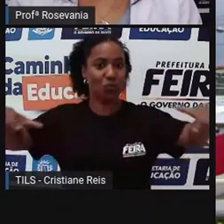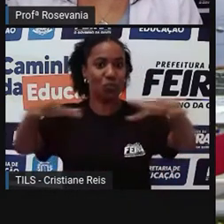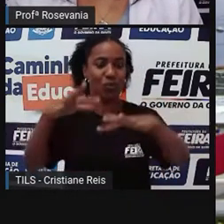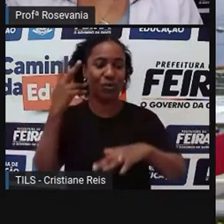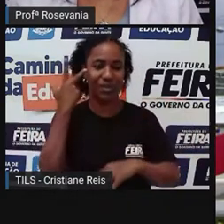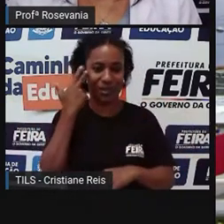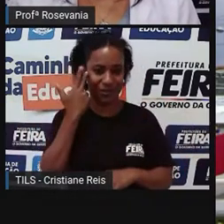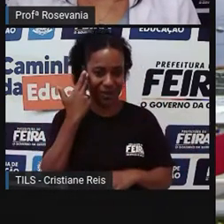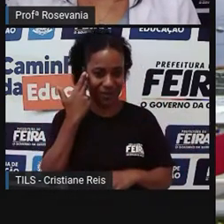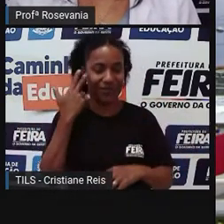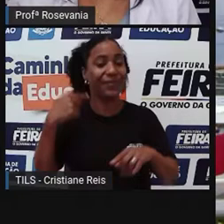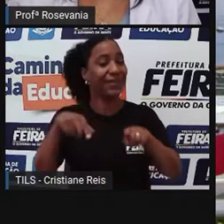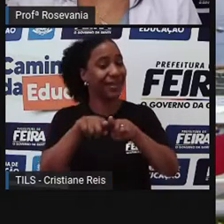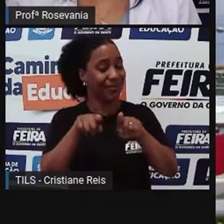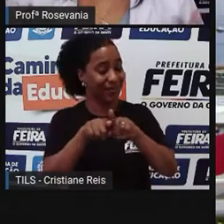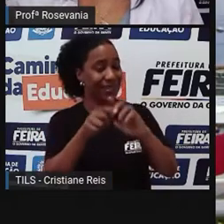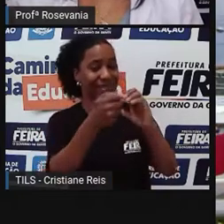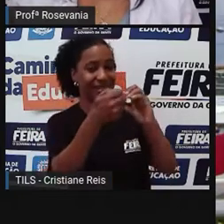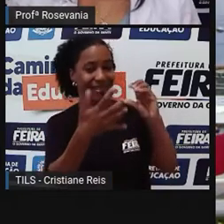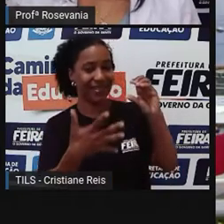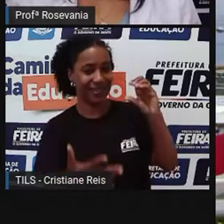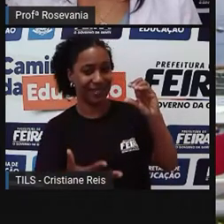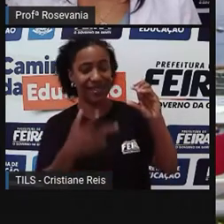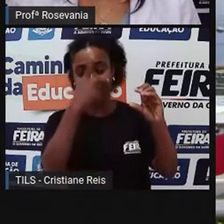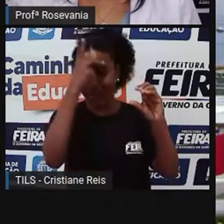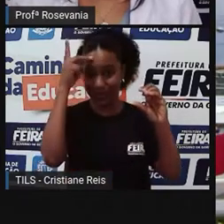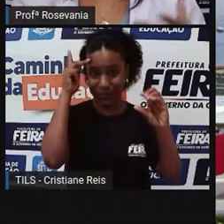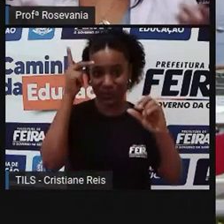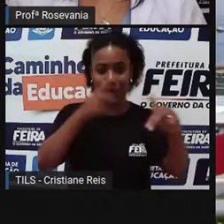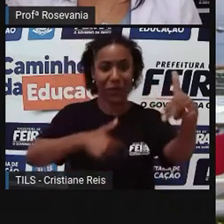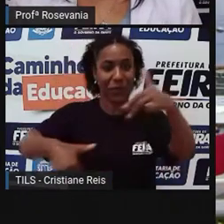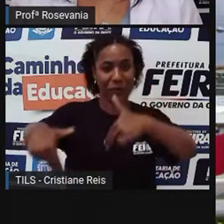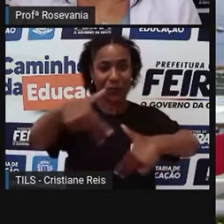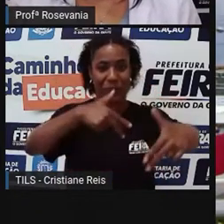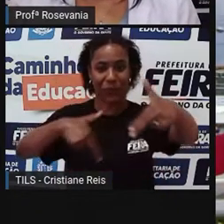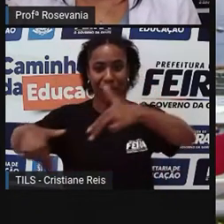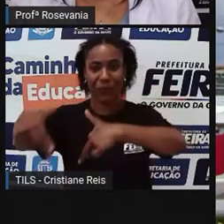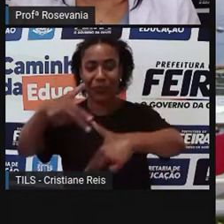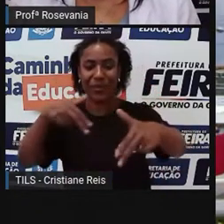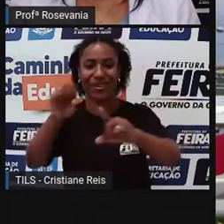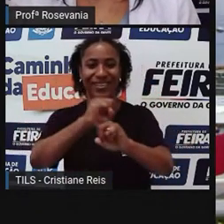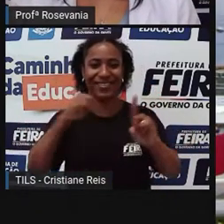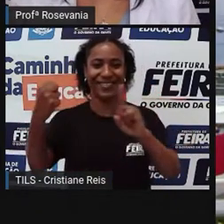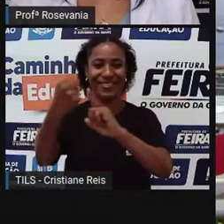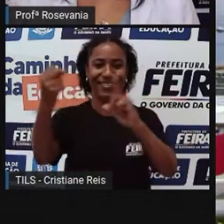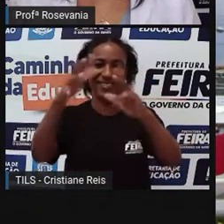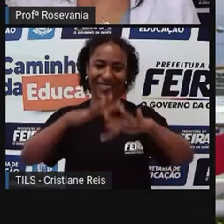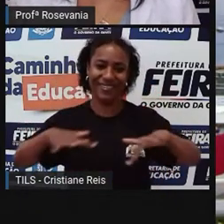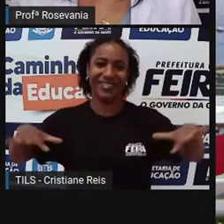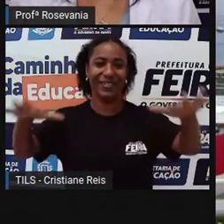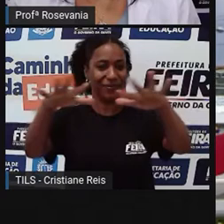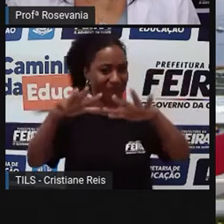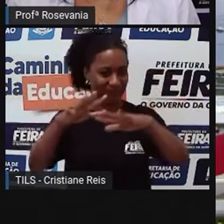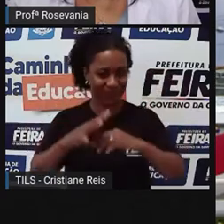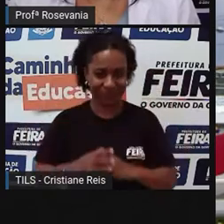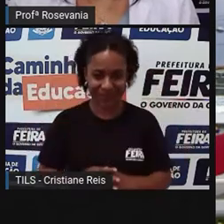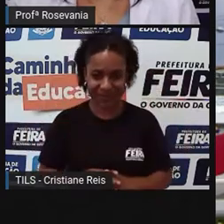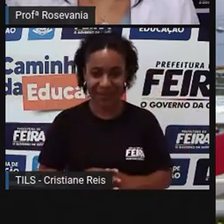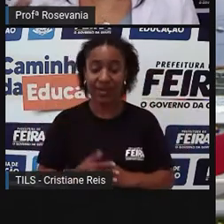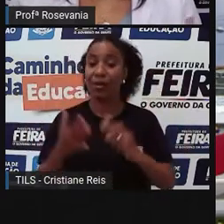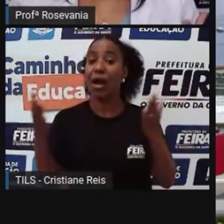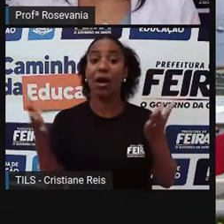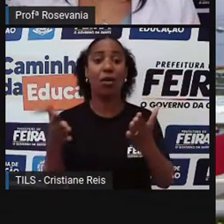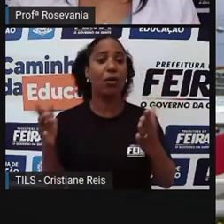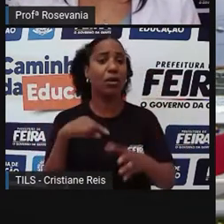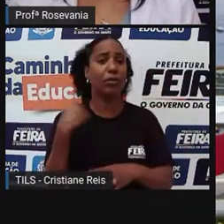criação humana, que são os humanizados, então falamos das paisagens de Feira de Santana, de modo geral. Então, agora nós vamos entender